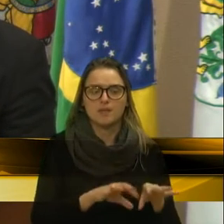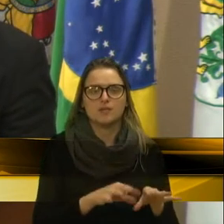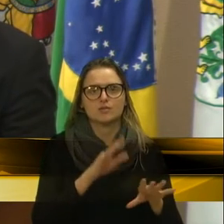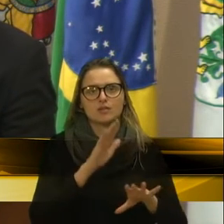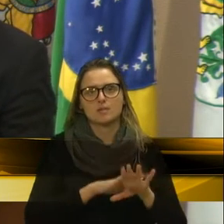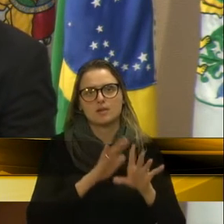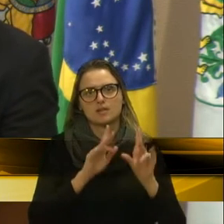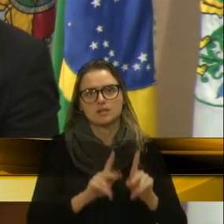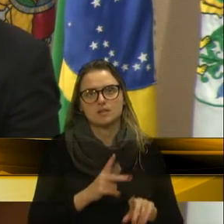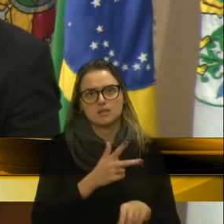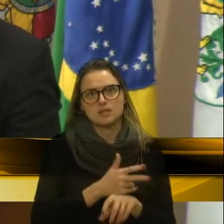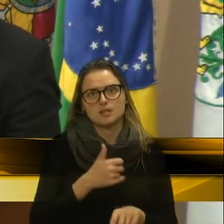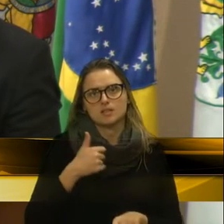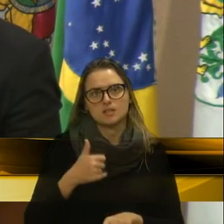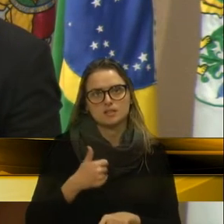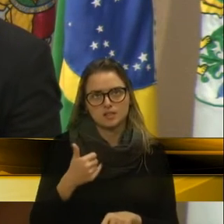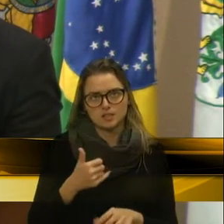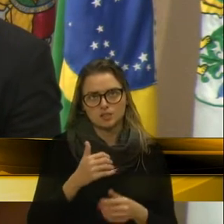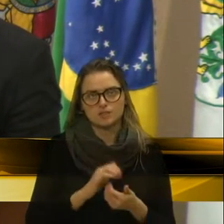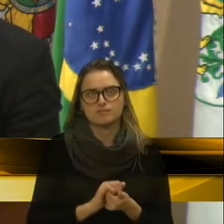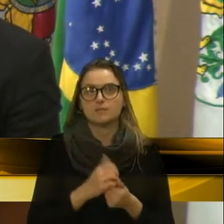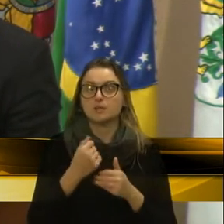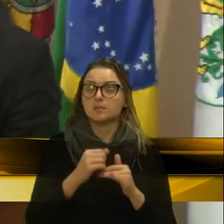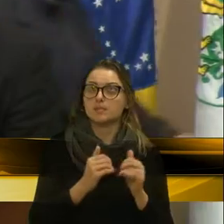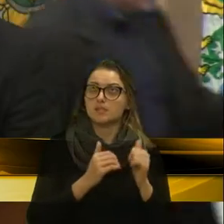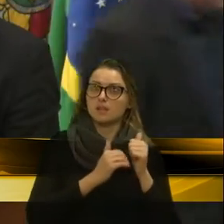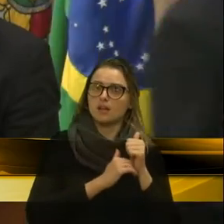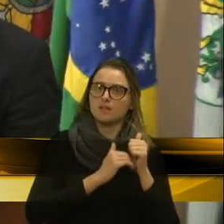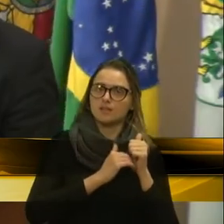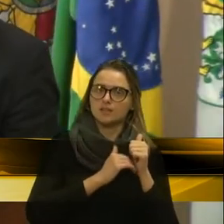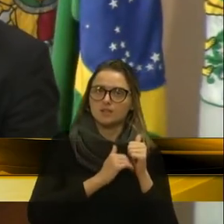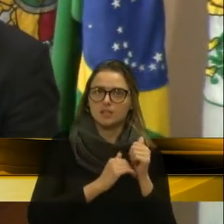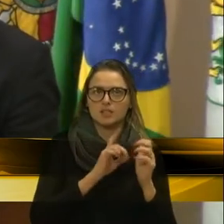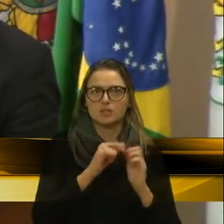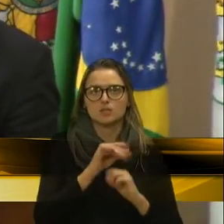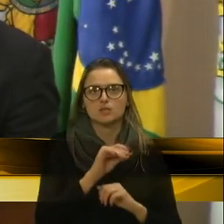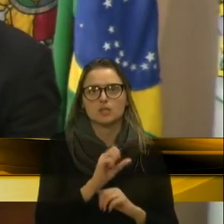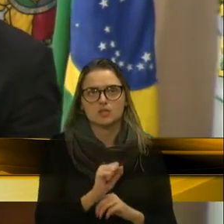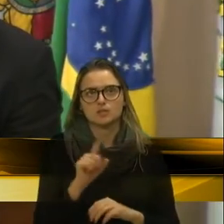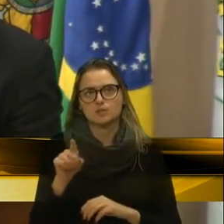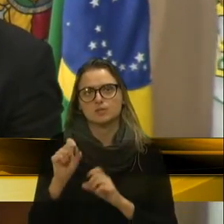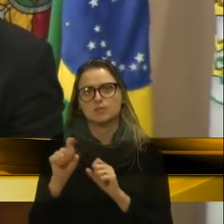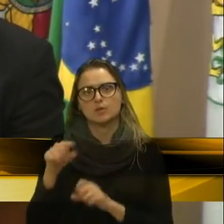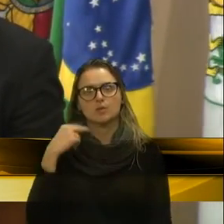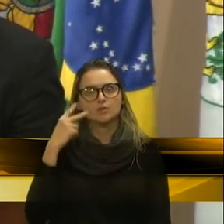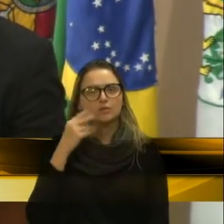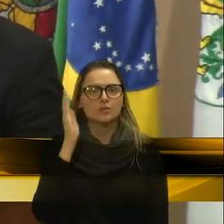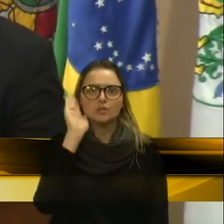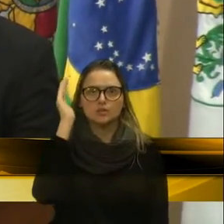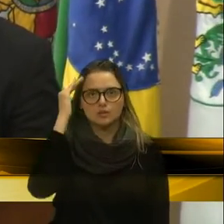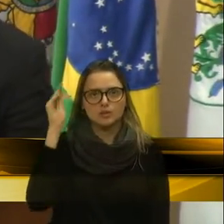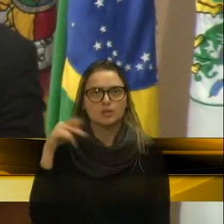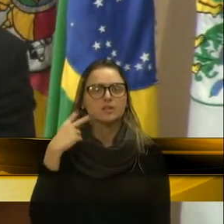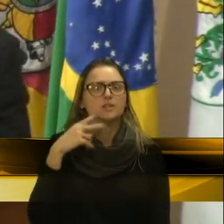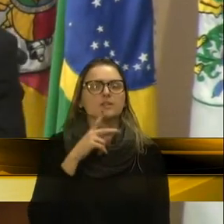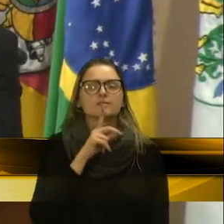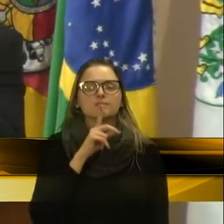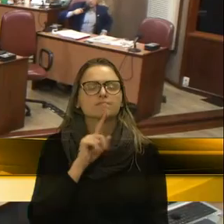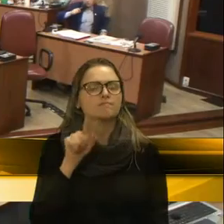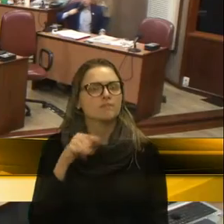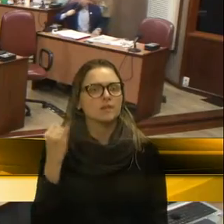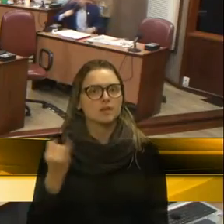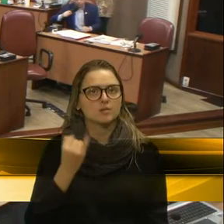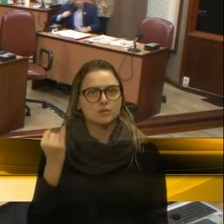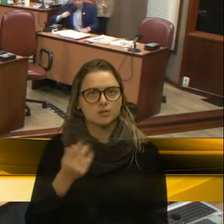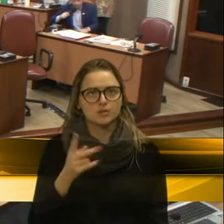mais os idosos e aqueles que deveriam ter seus dados guardados com mais sigilo. Isso é uma parte, vereador Felipe. Vereador Alberto, é extremamente importante